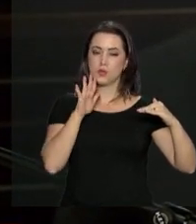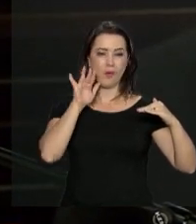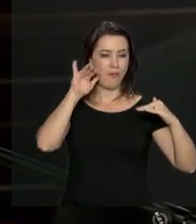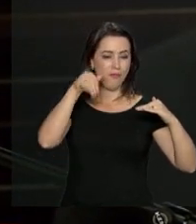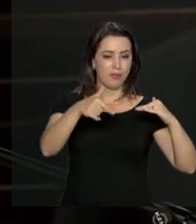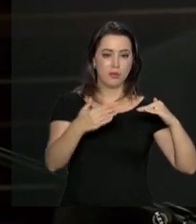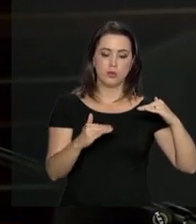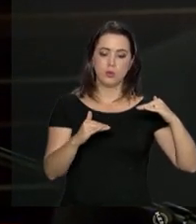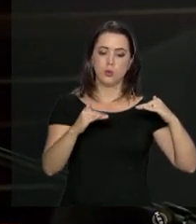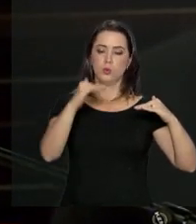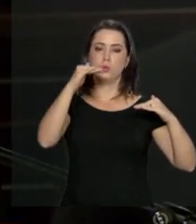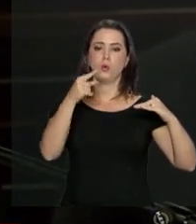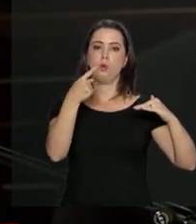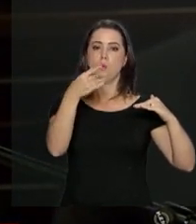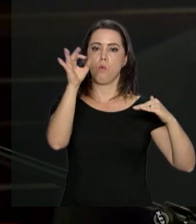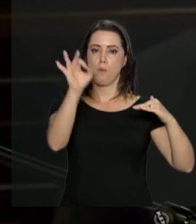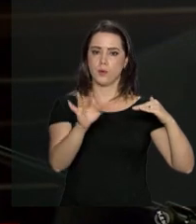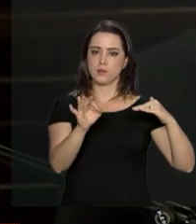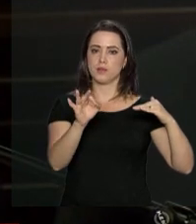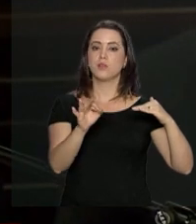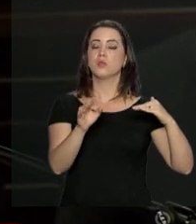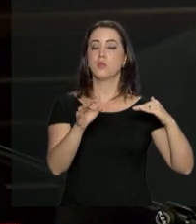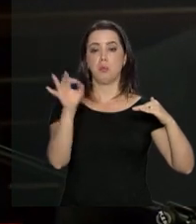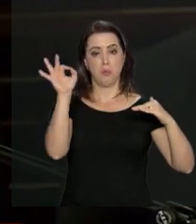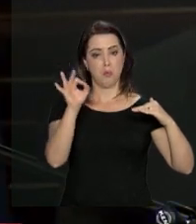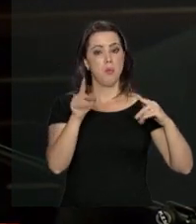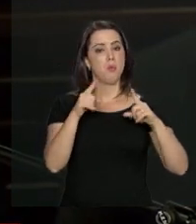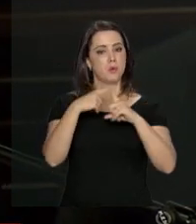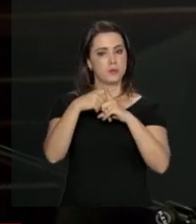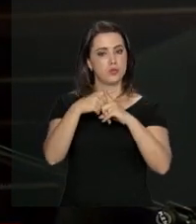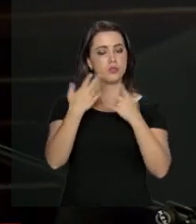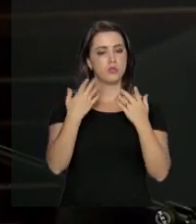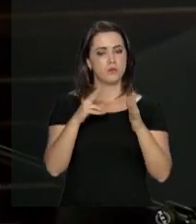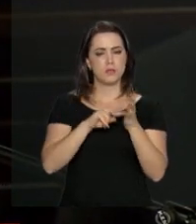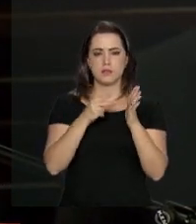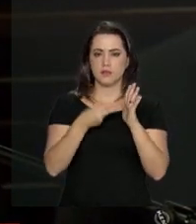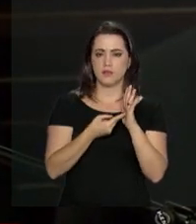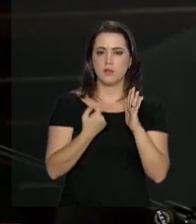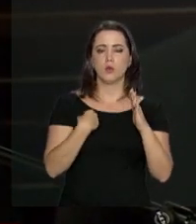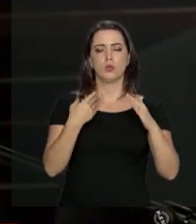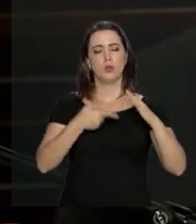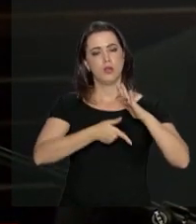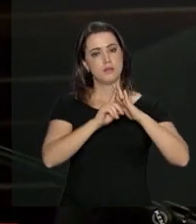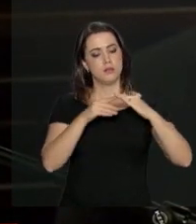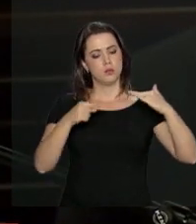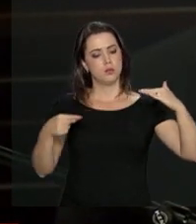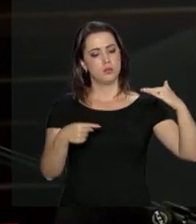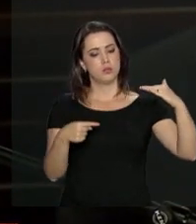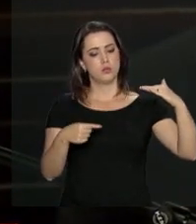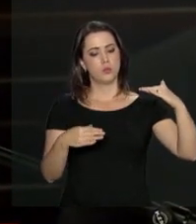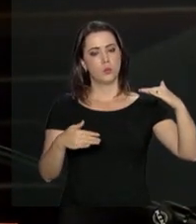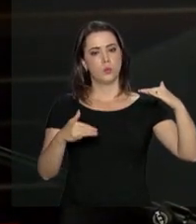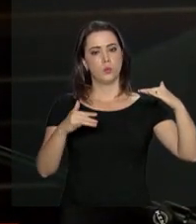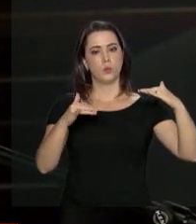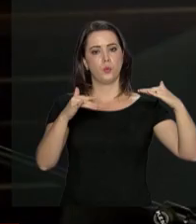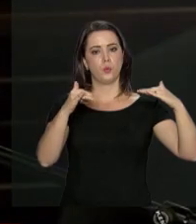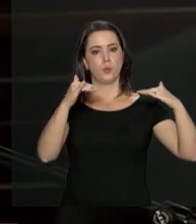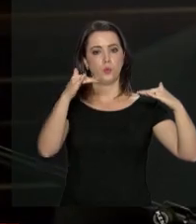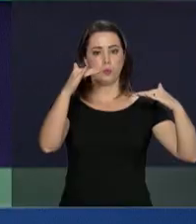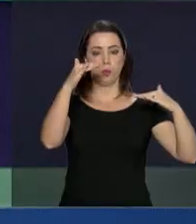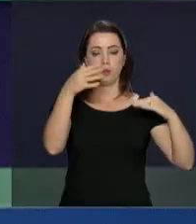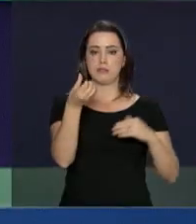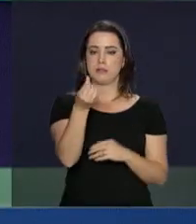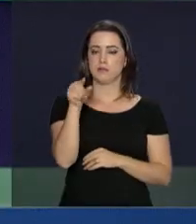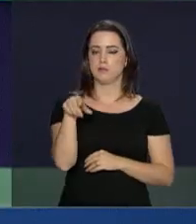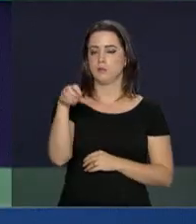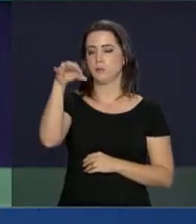final, nós estávamos com 1% positivo. Ou seja, em um ano e meio, caminhamos do PIB em 6,9%.